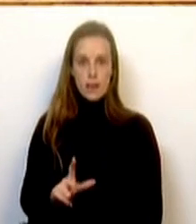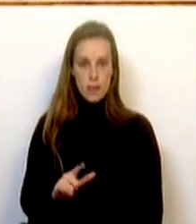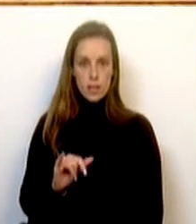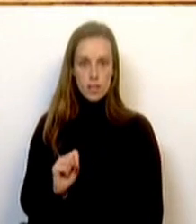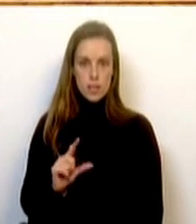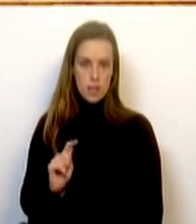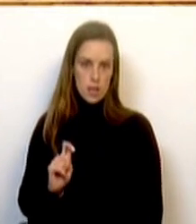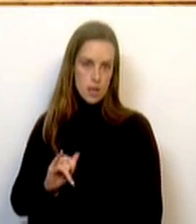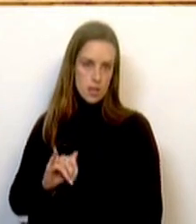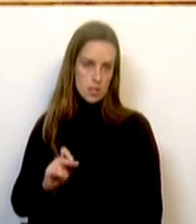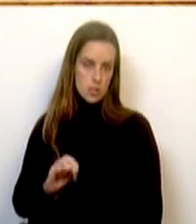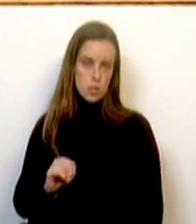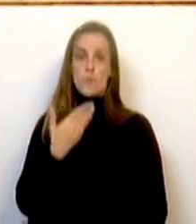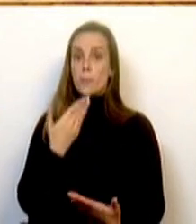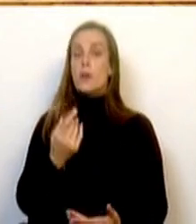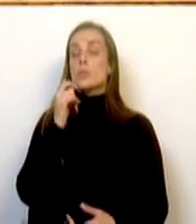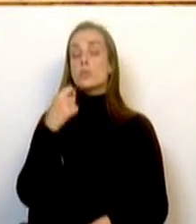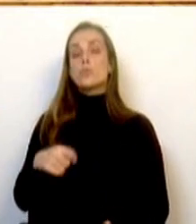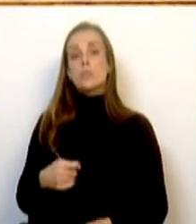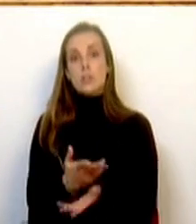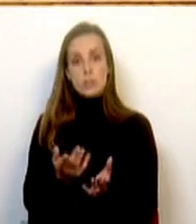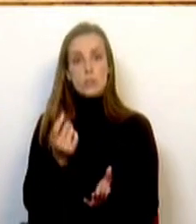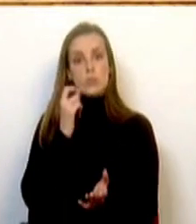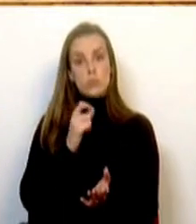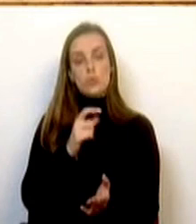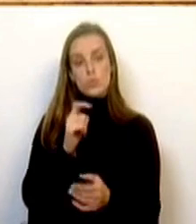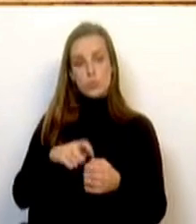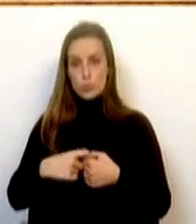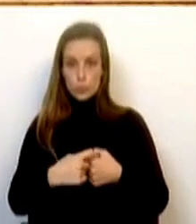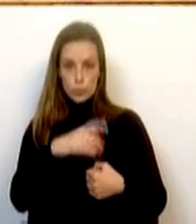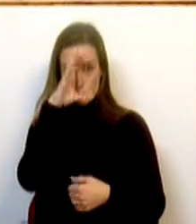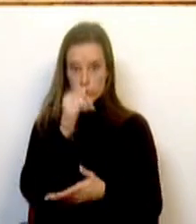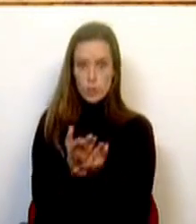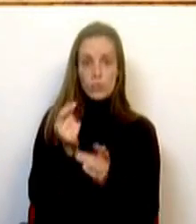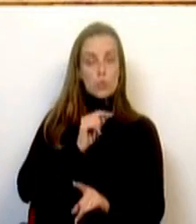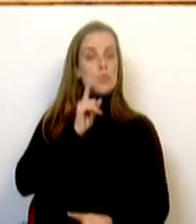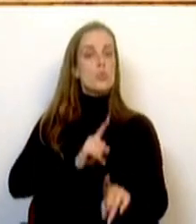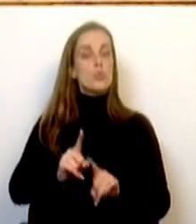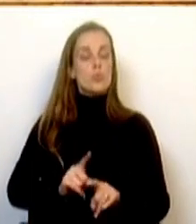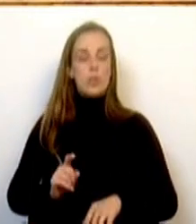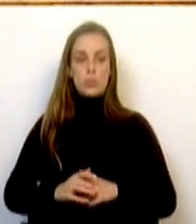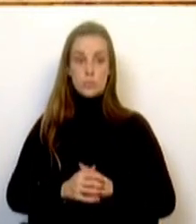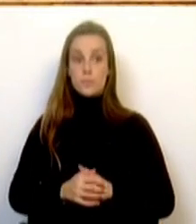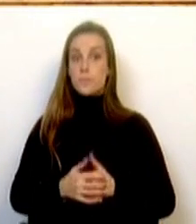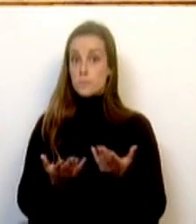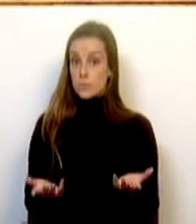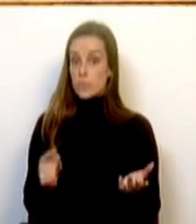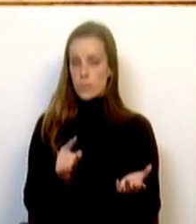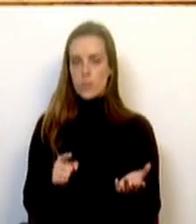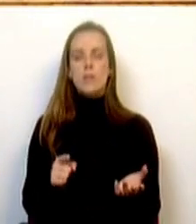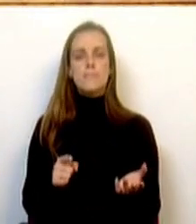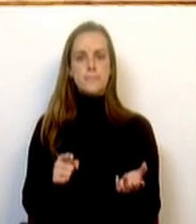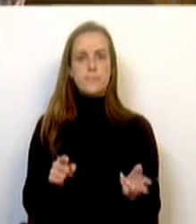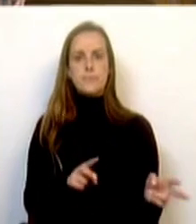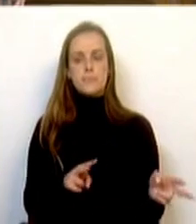Muito obrigado, Sr. Presidente. Cumprimento os Srs. Membros do Governo, Sras. e Srs. Deputados. Bom, sabemos bem as transferências no